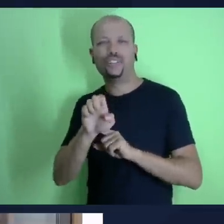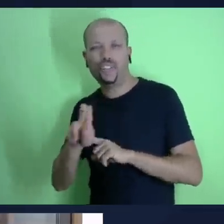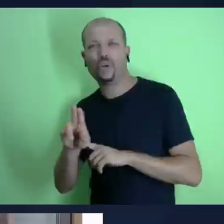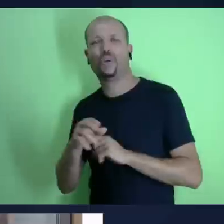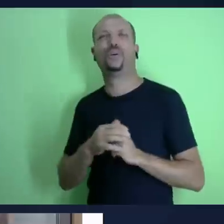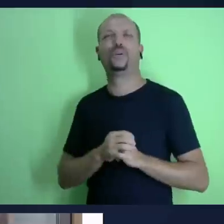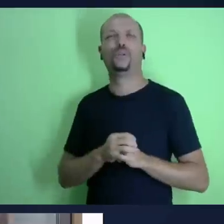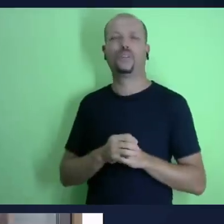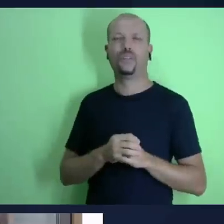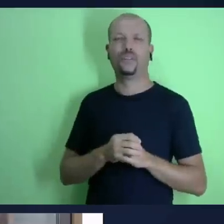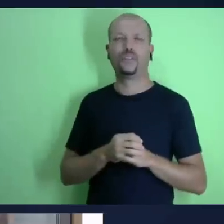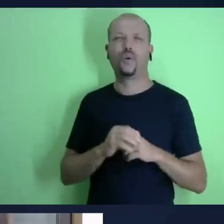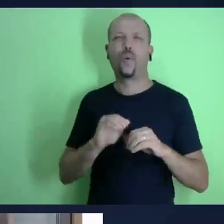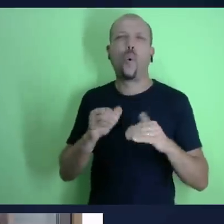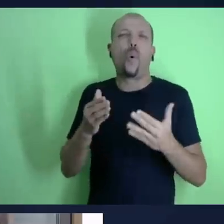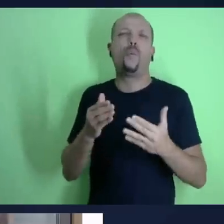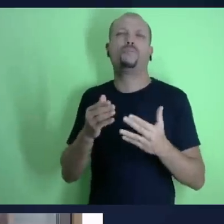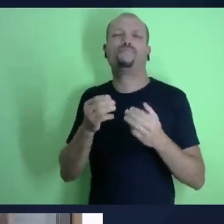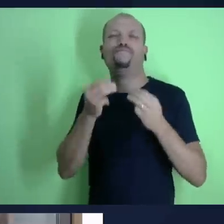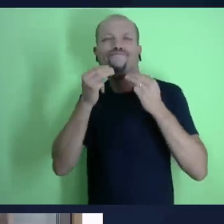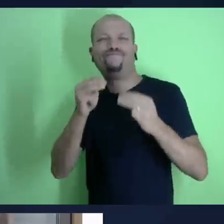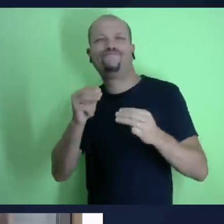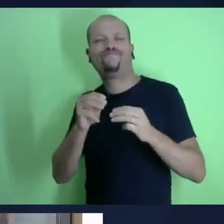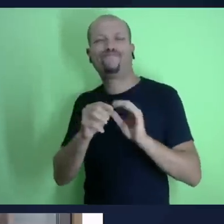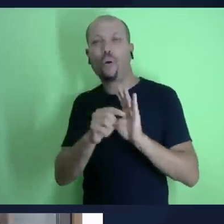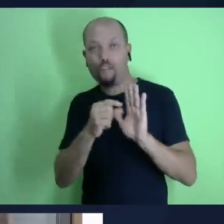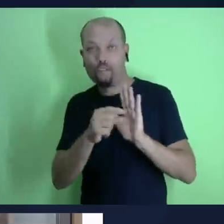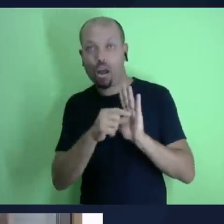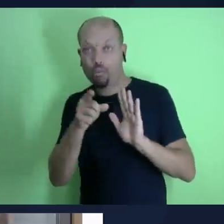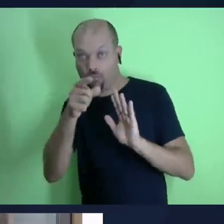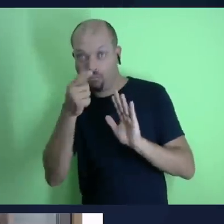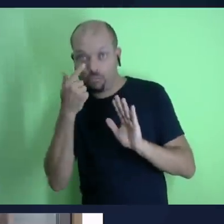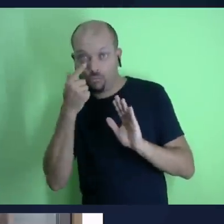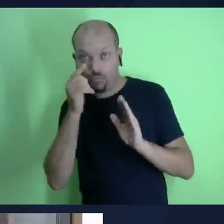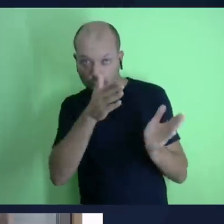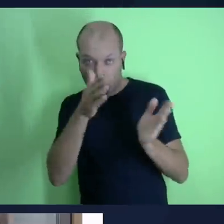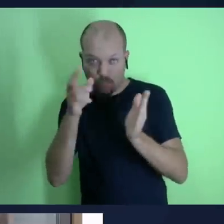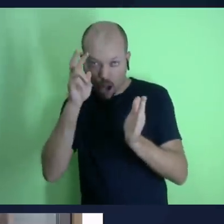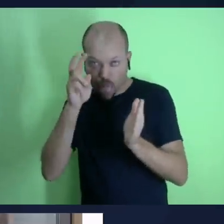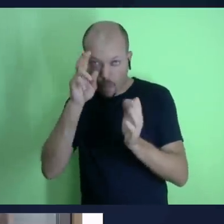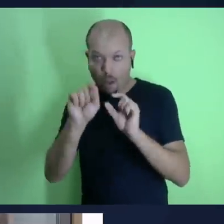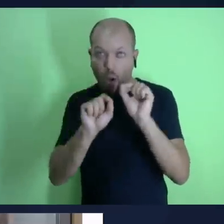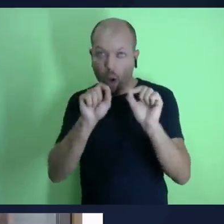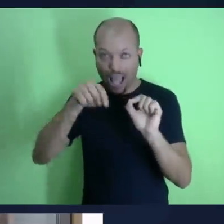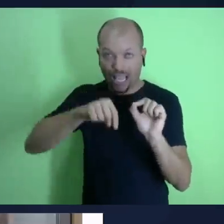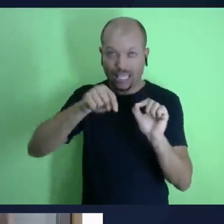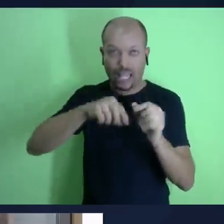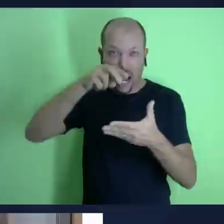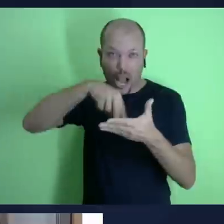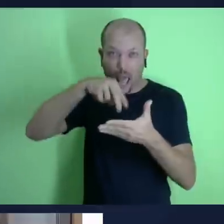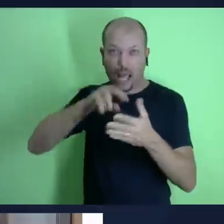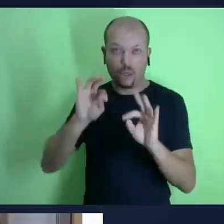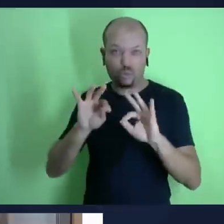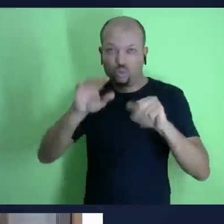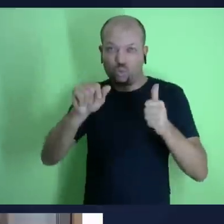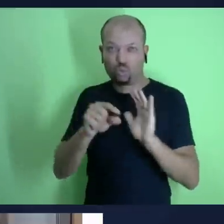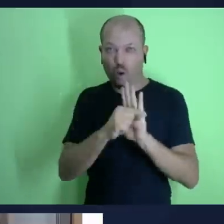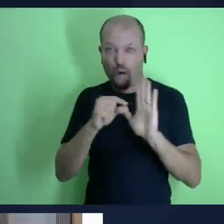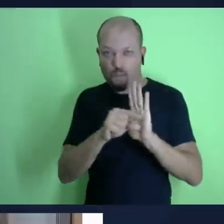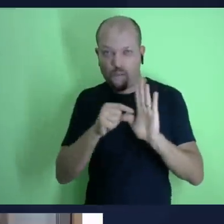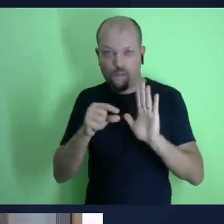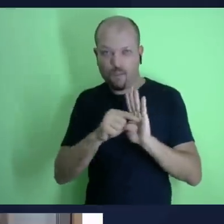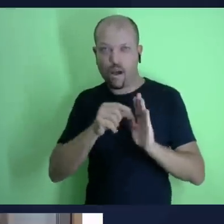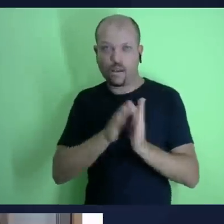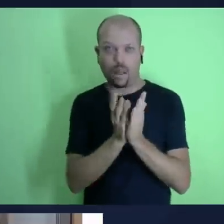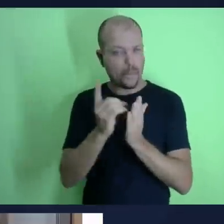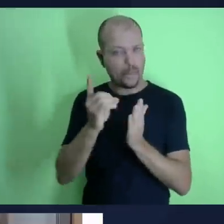versos nós queremos servir de complemento para o seu estudo então esperamos que você pause esse vídeo faça a leitura da sua lição leia